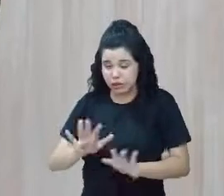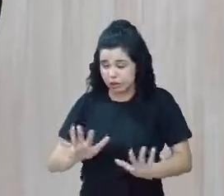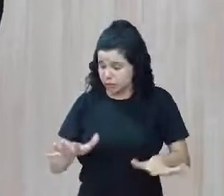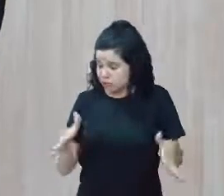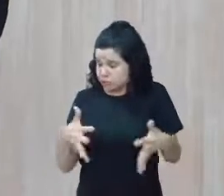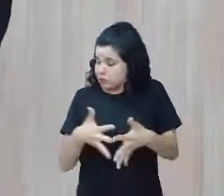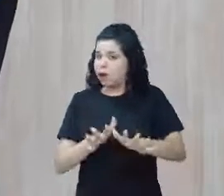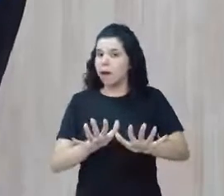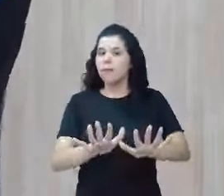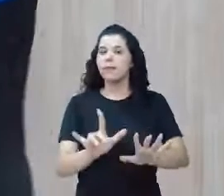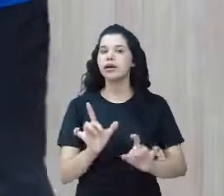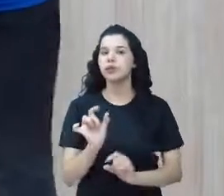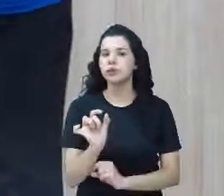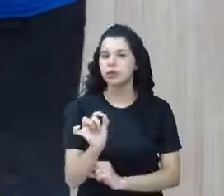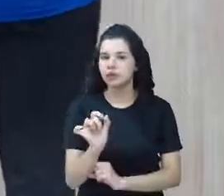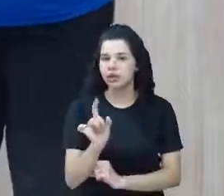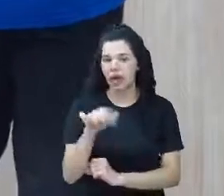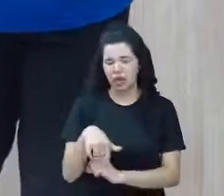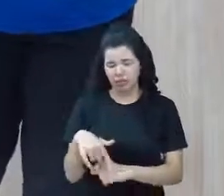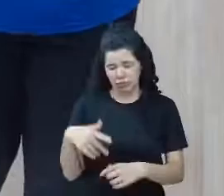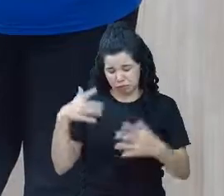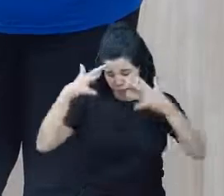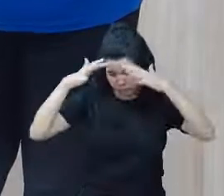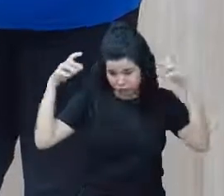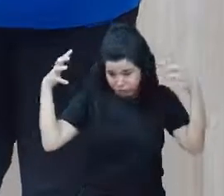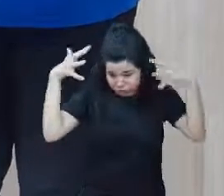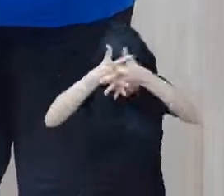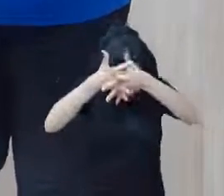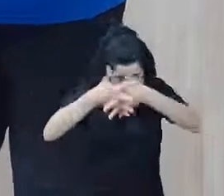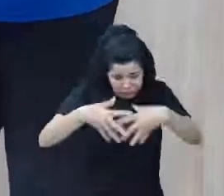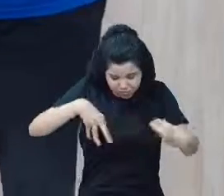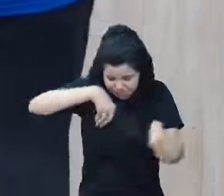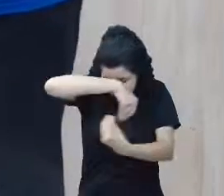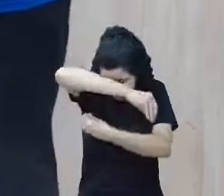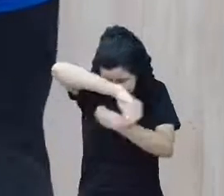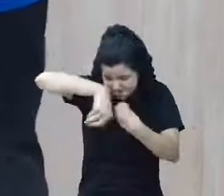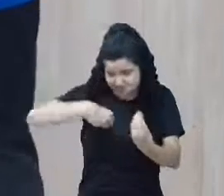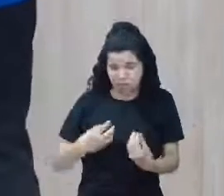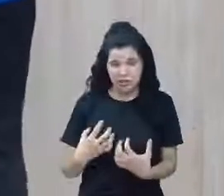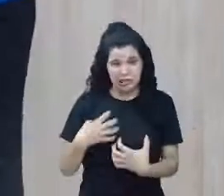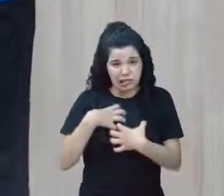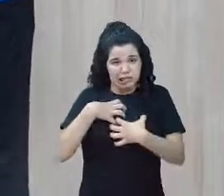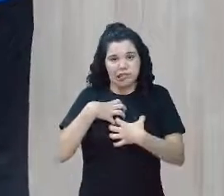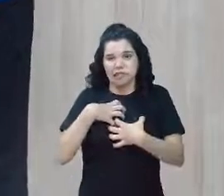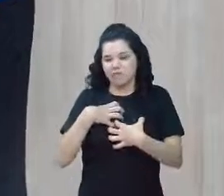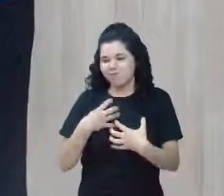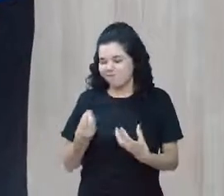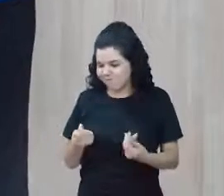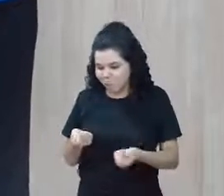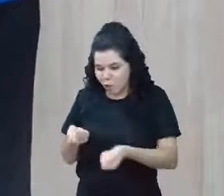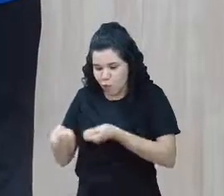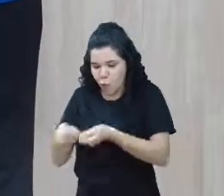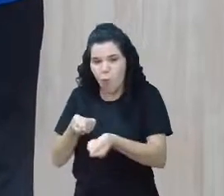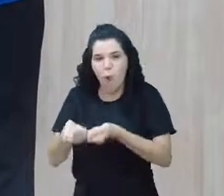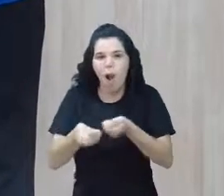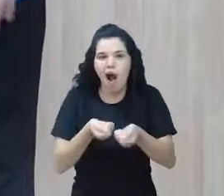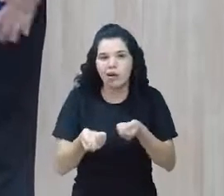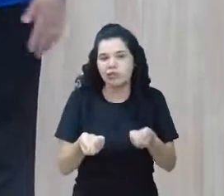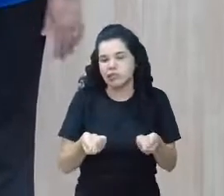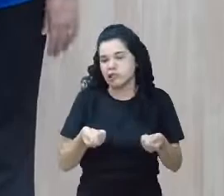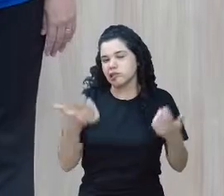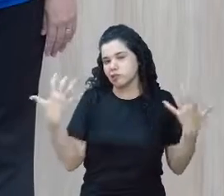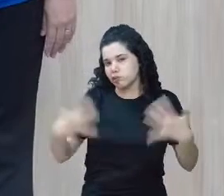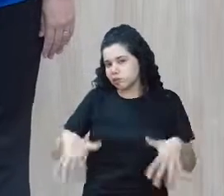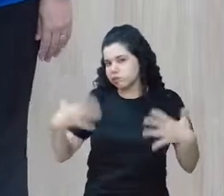isso se torna uma bagunça, se torna algo difícil de administrar e também